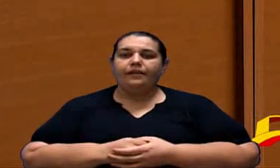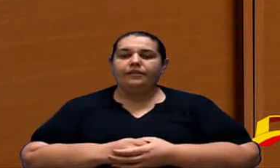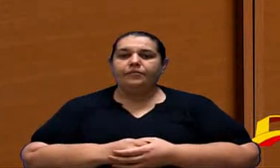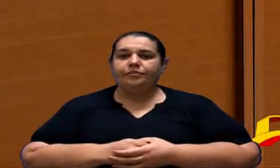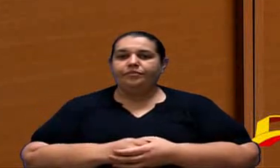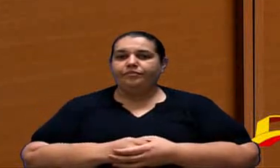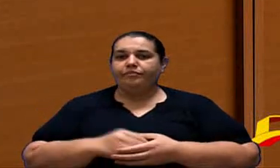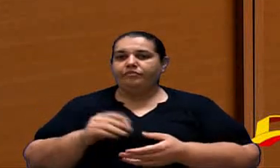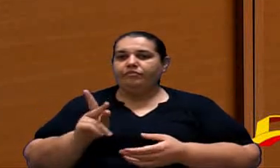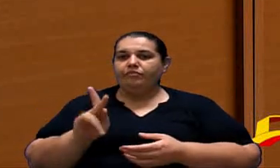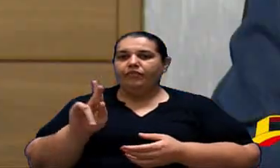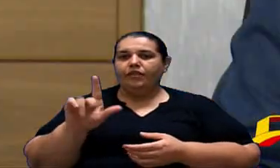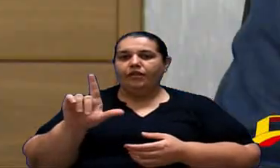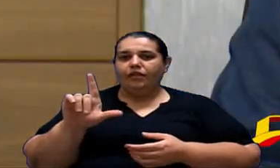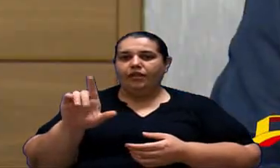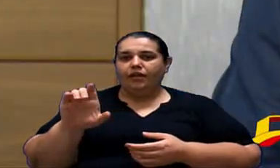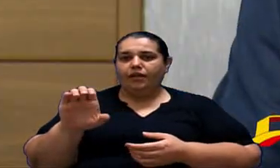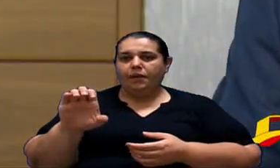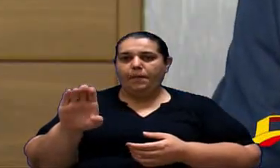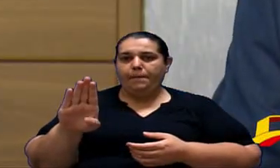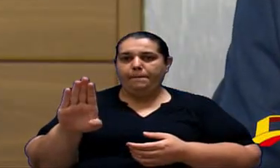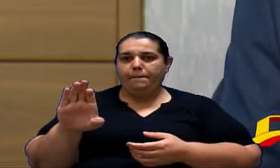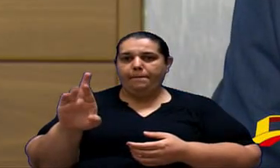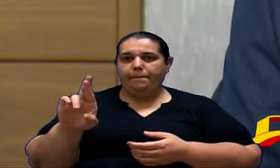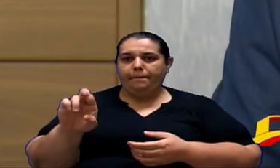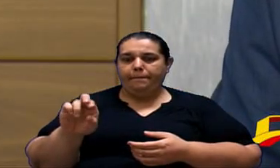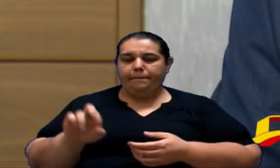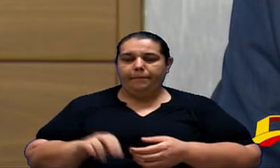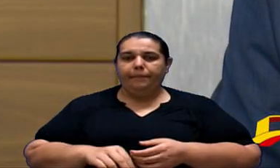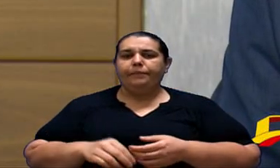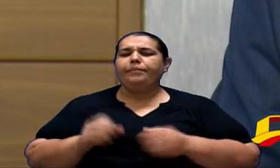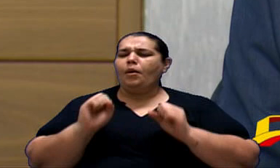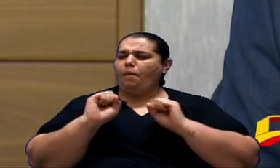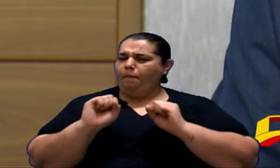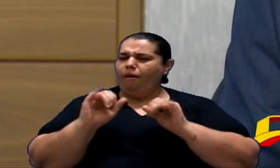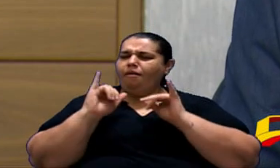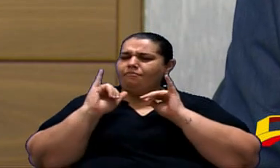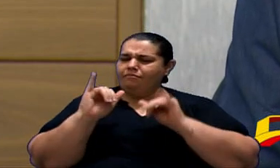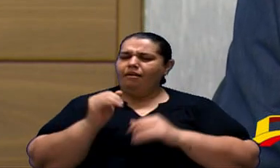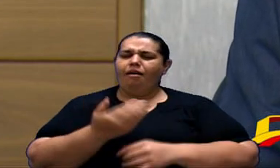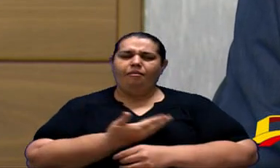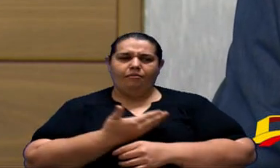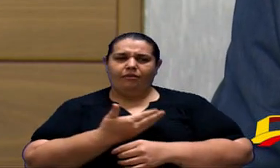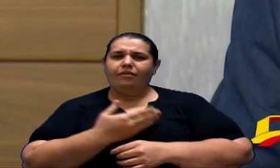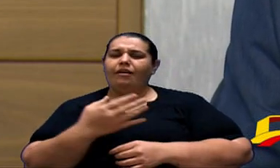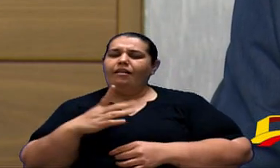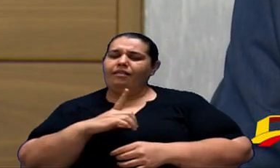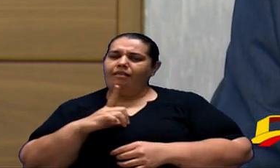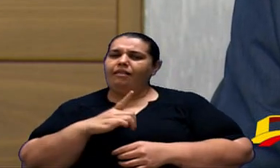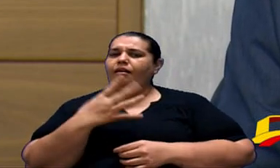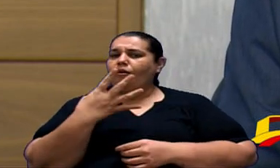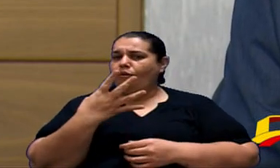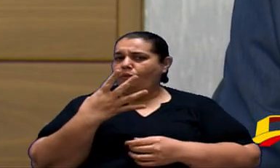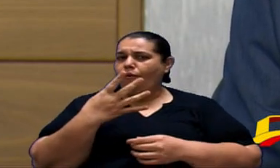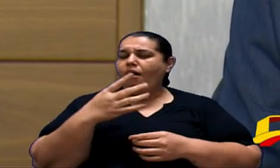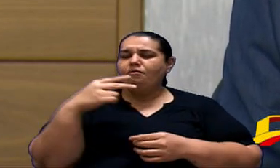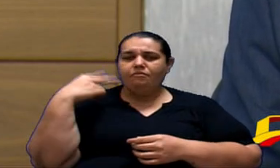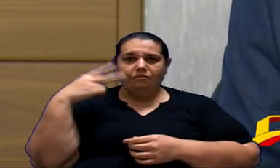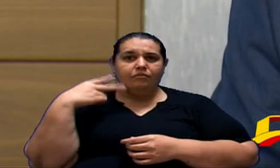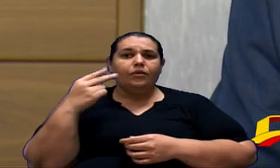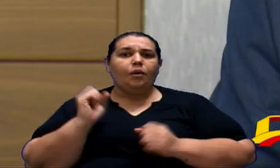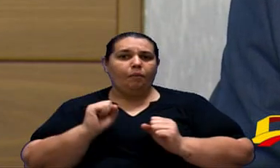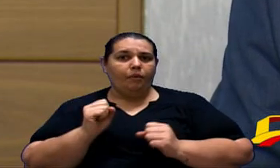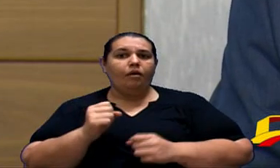Cléber pode passar que essa câmara de vereadores temos quatro vereadores aqui posso falar